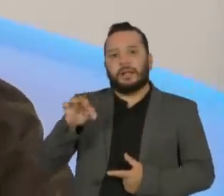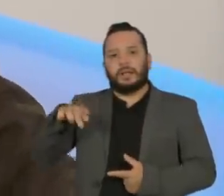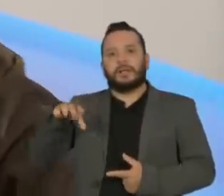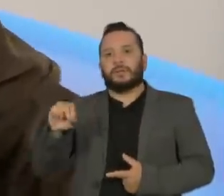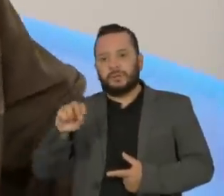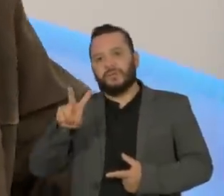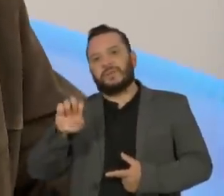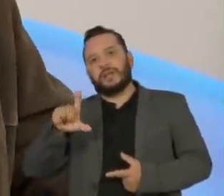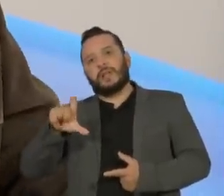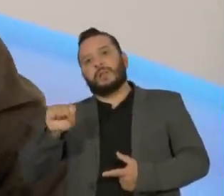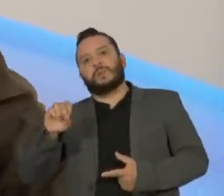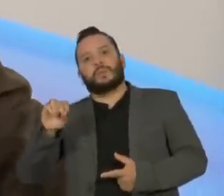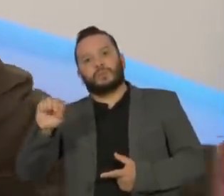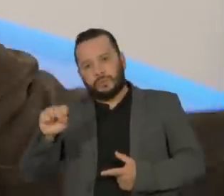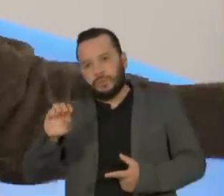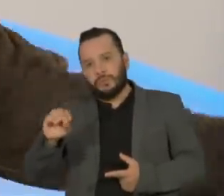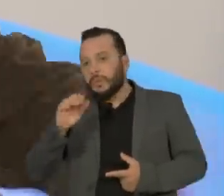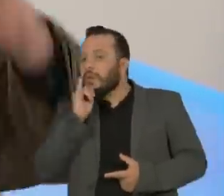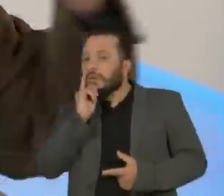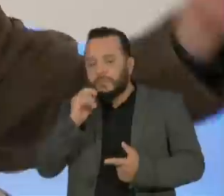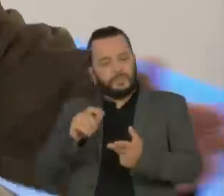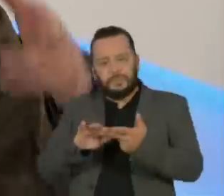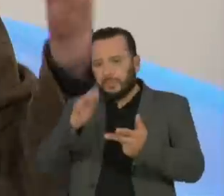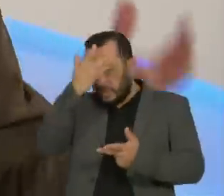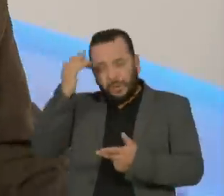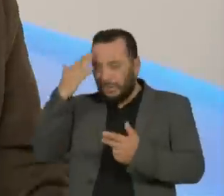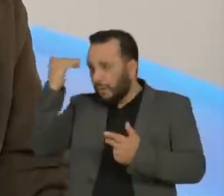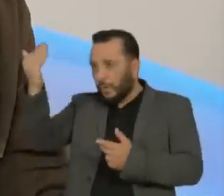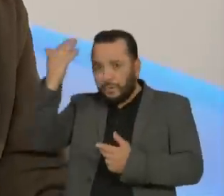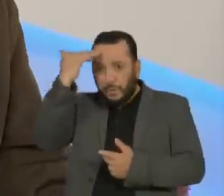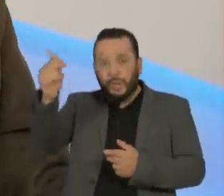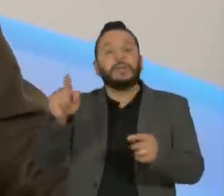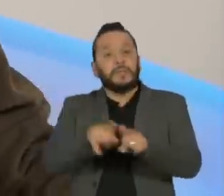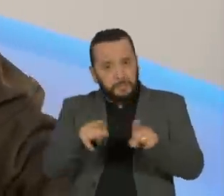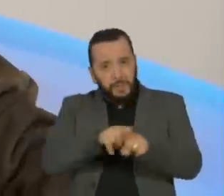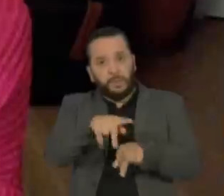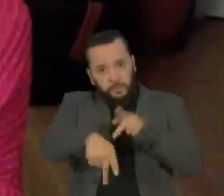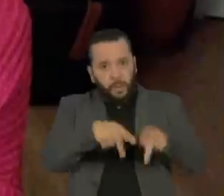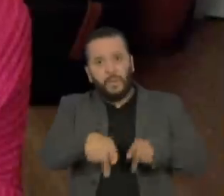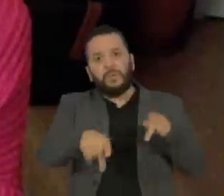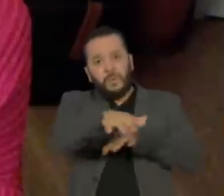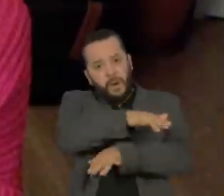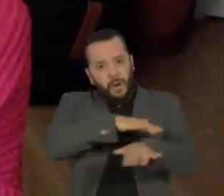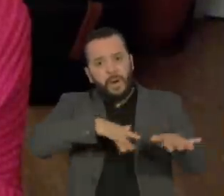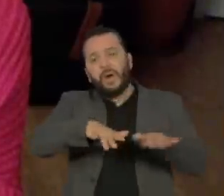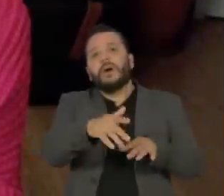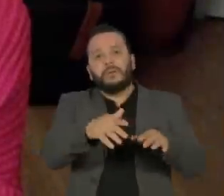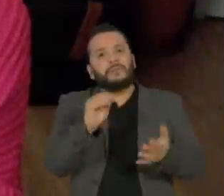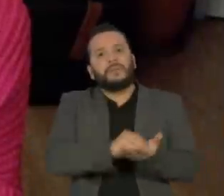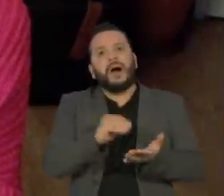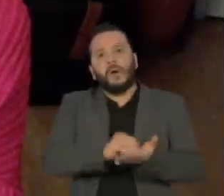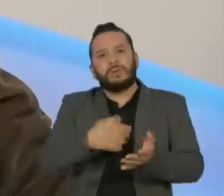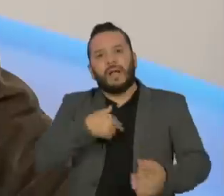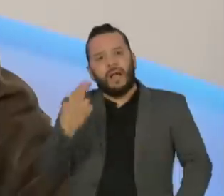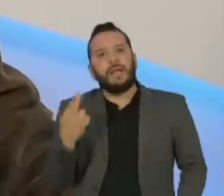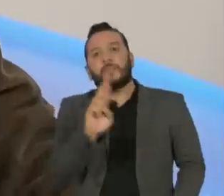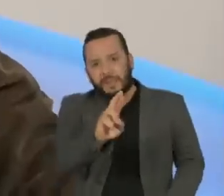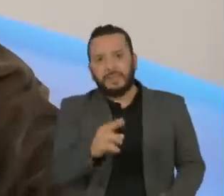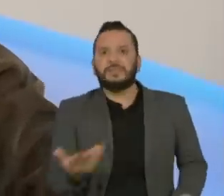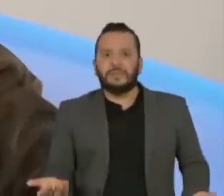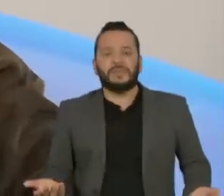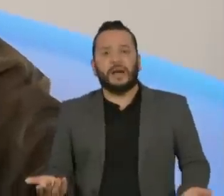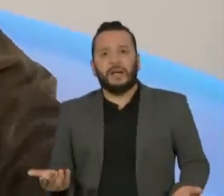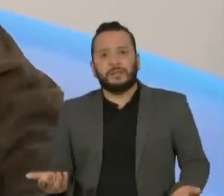grande renome, mas essa quantidade enorme, essa multiplicação enorme, essa representatividade numérica que nós precisamos